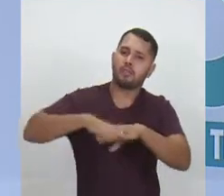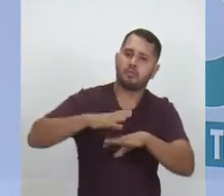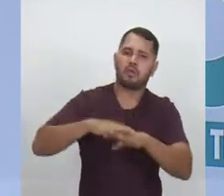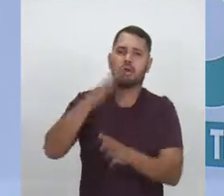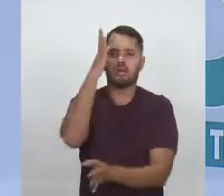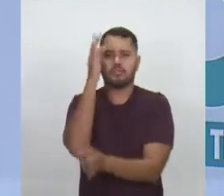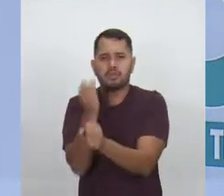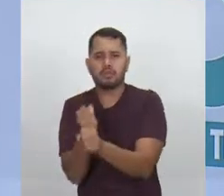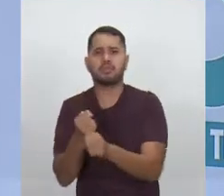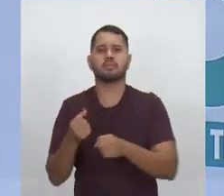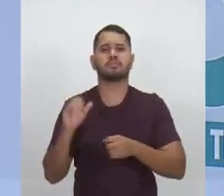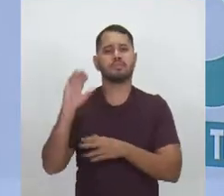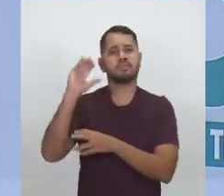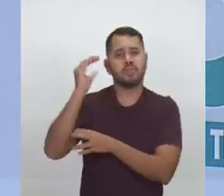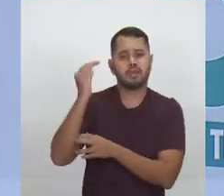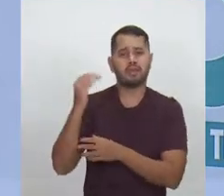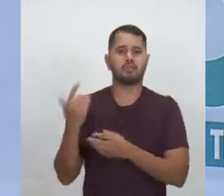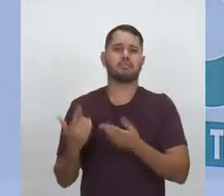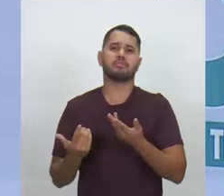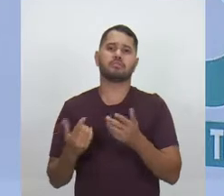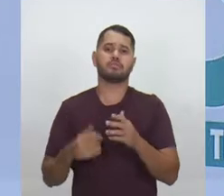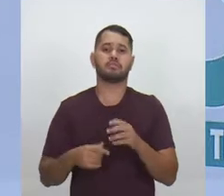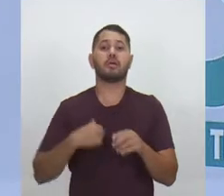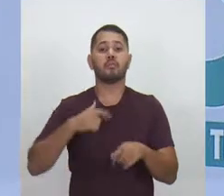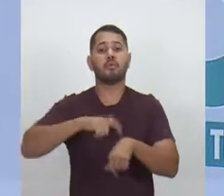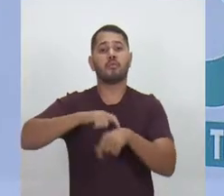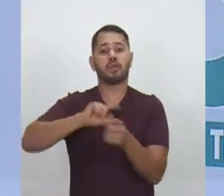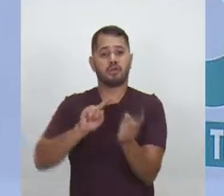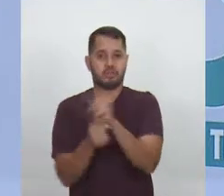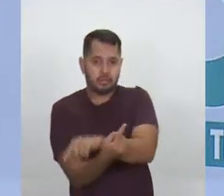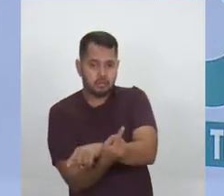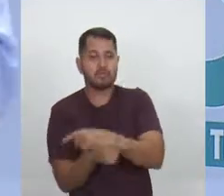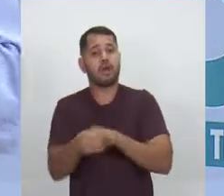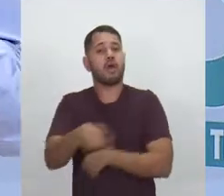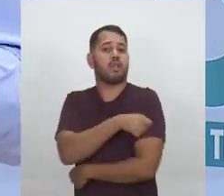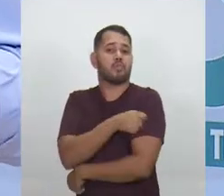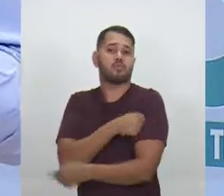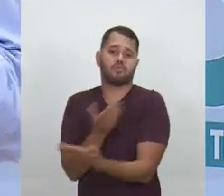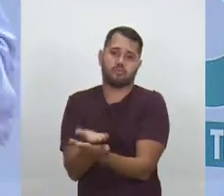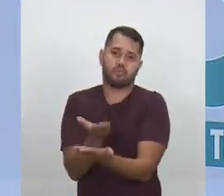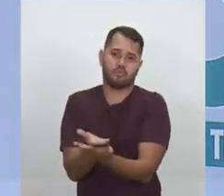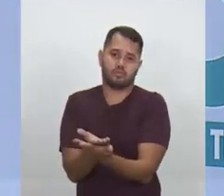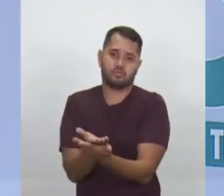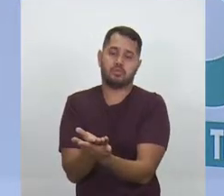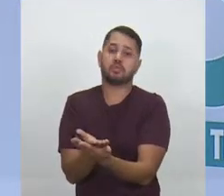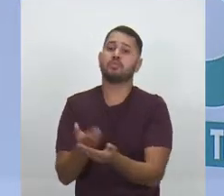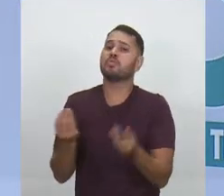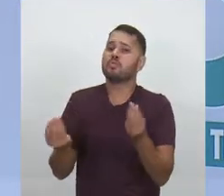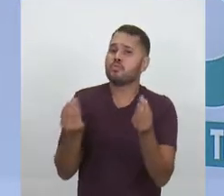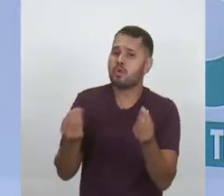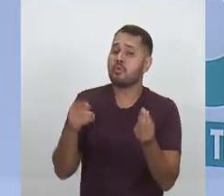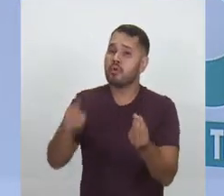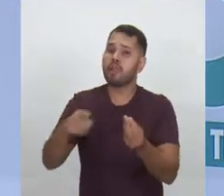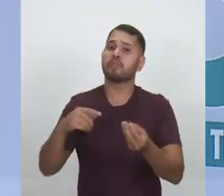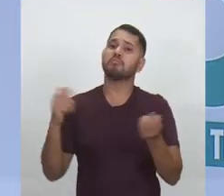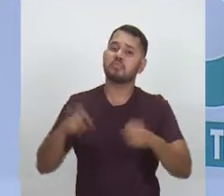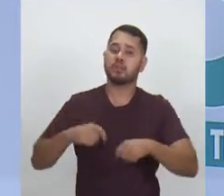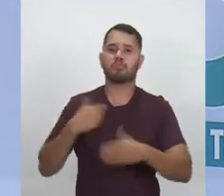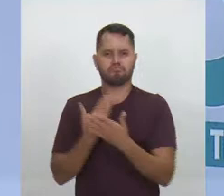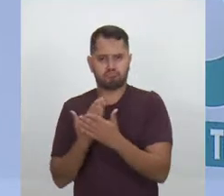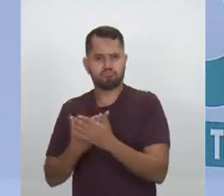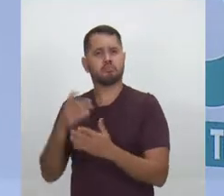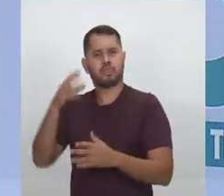física, de ciências, que no contraturno era dado para aqueles alunos, para que eles pudessem ter a competitividade no